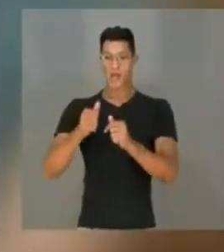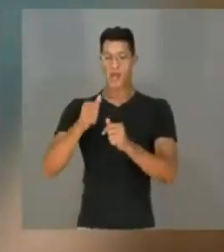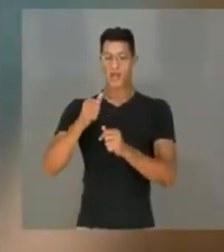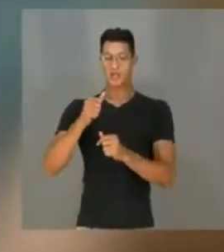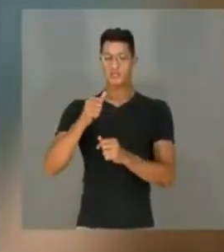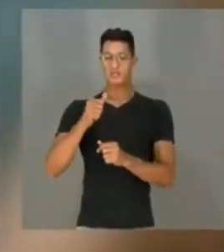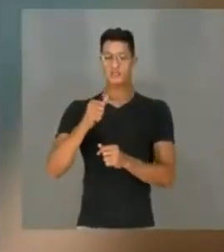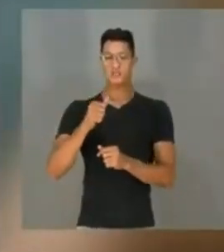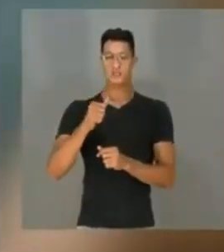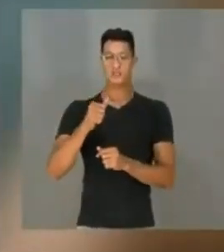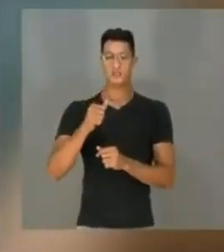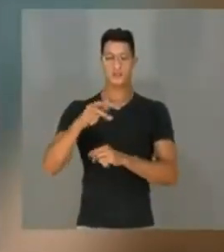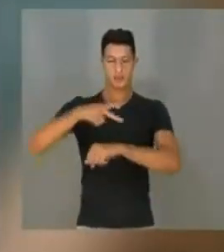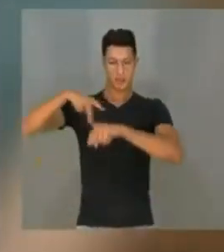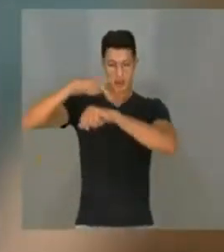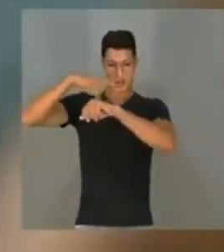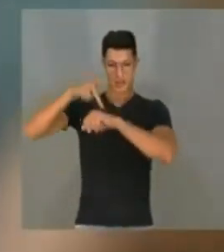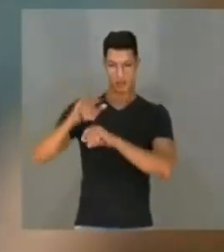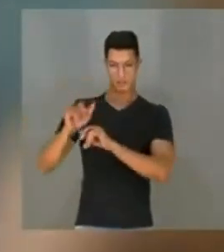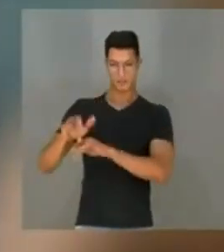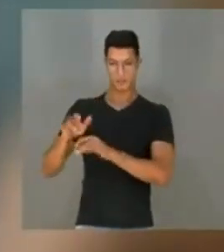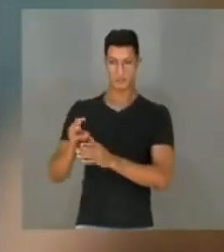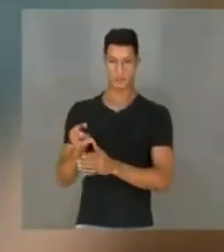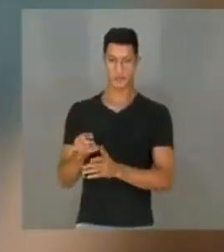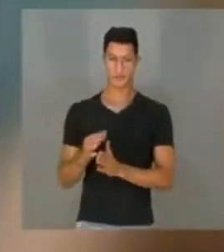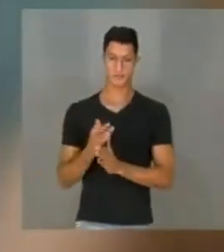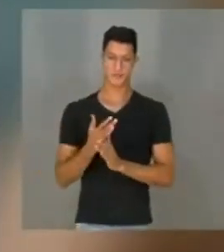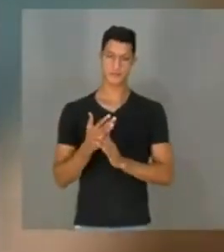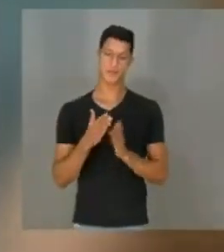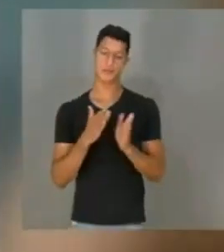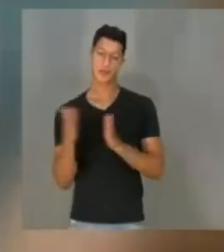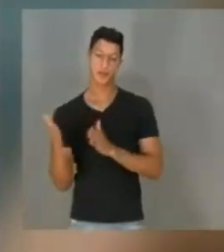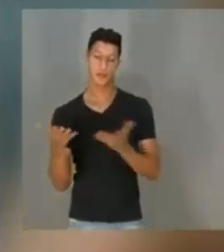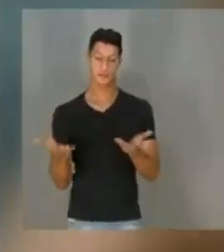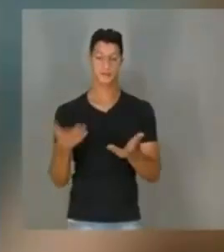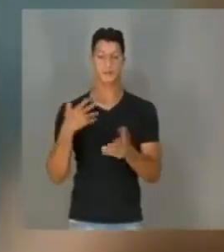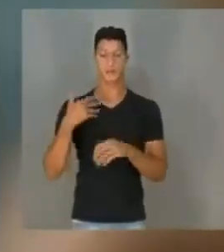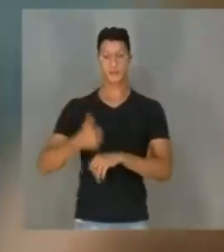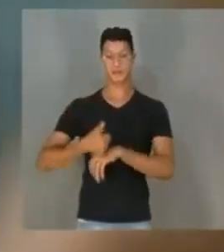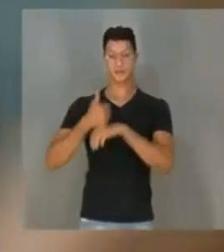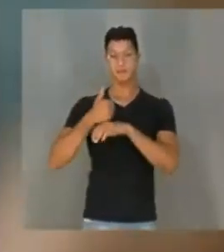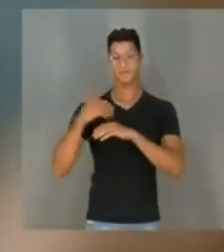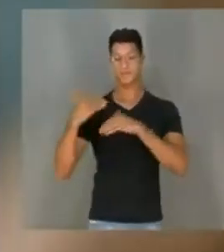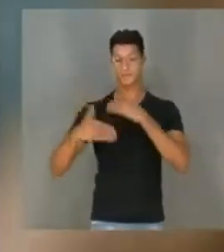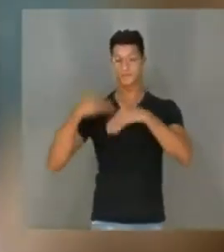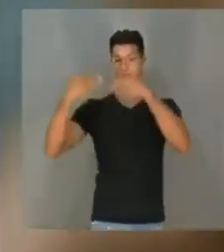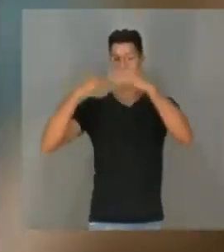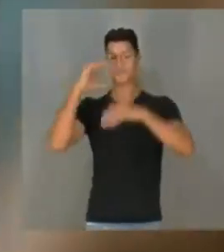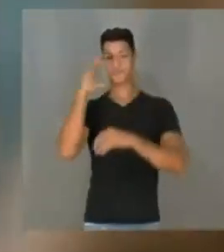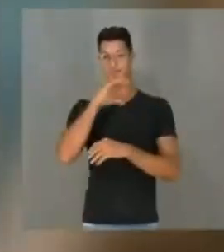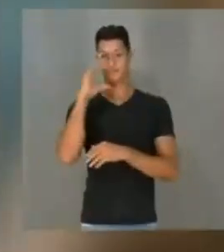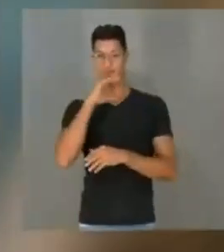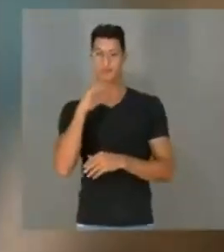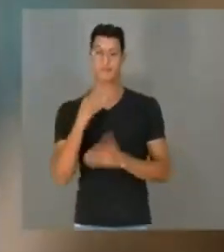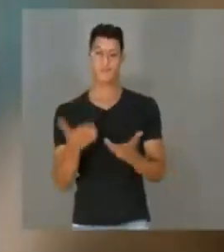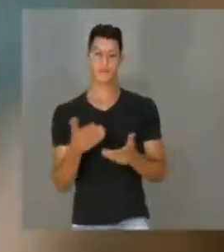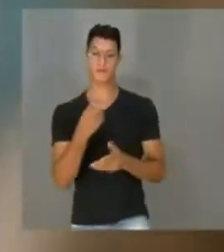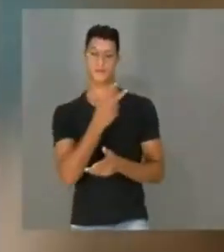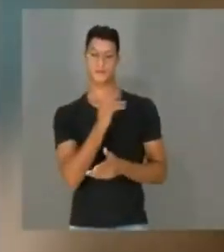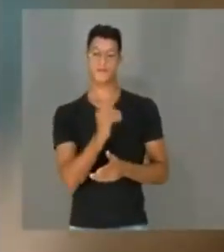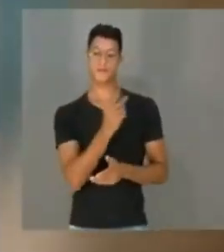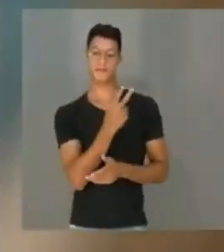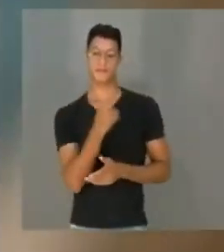país da Austrália. Desde então, a profissão cresceu rapidamente e, em